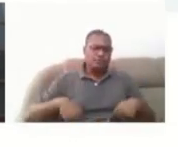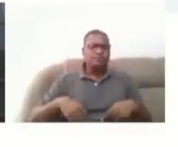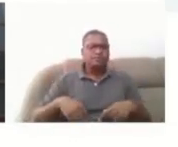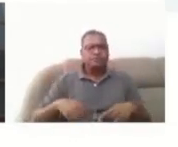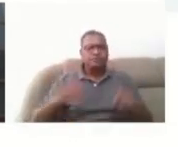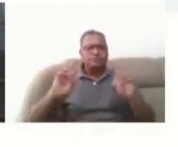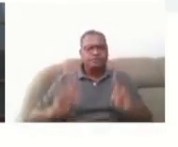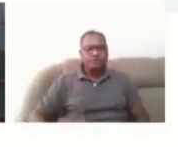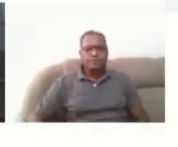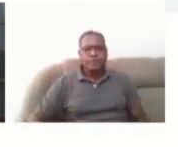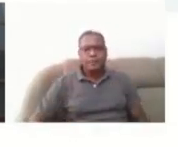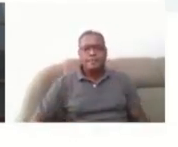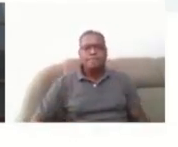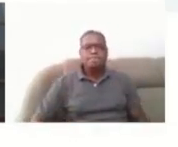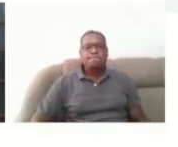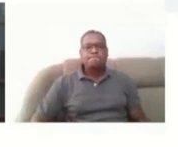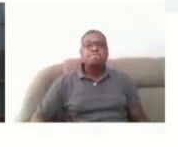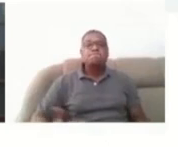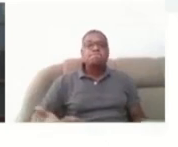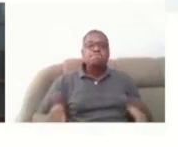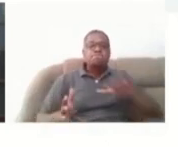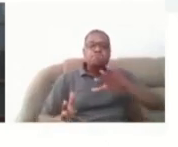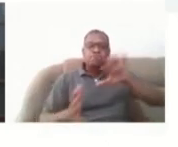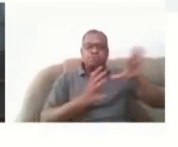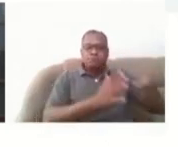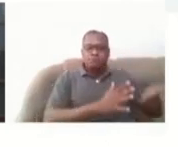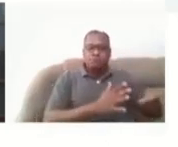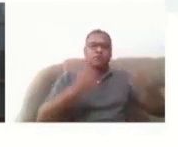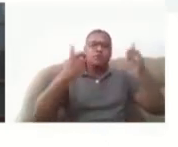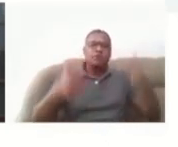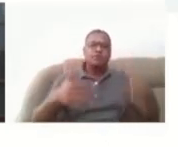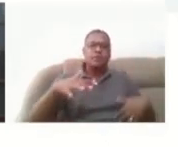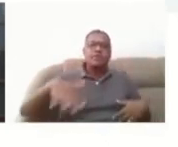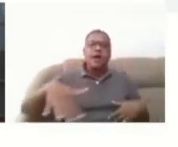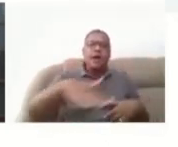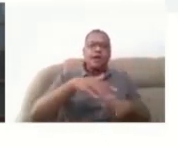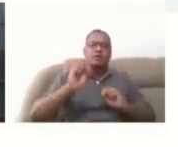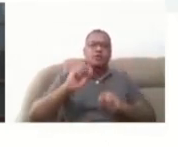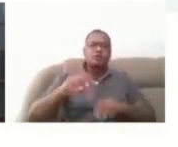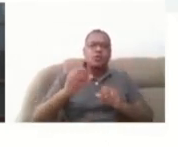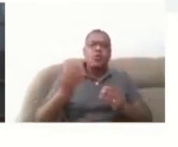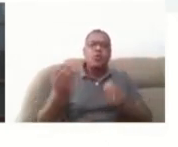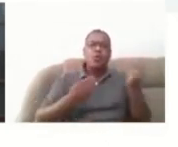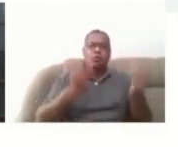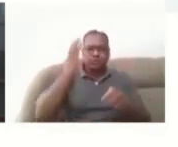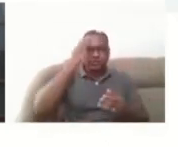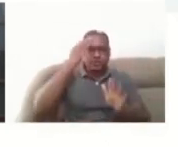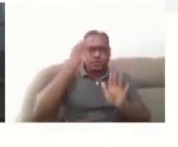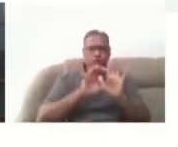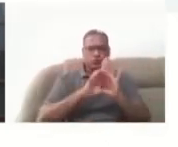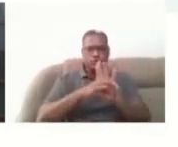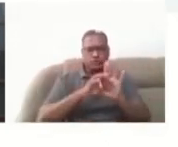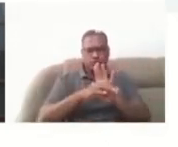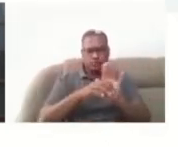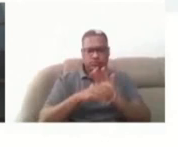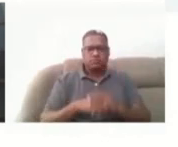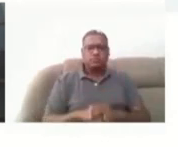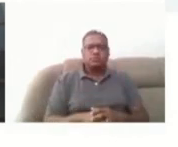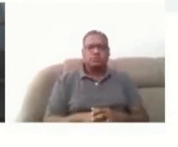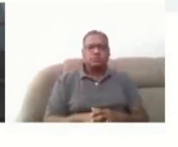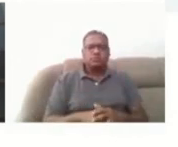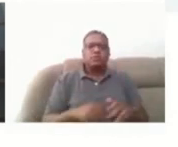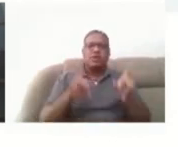E na área de educação, como é que a gente pode interpretar esse conceito, né? Assim como na legislação, esse